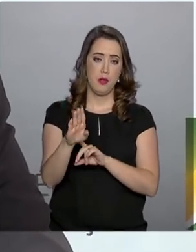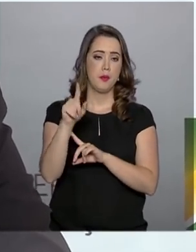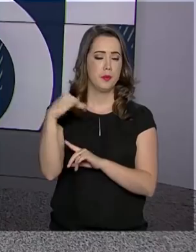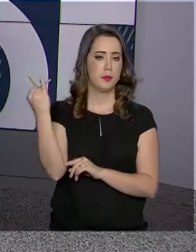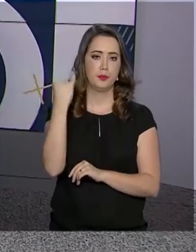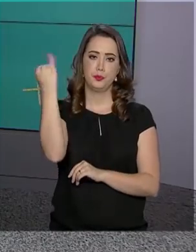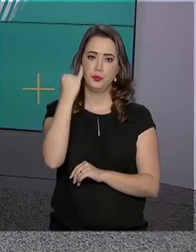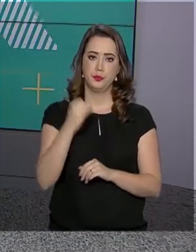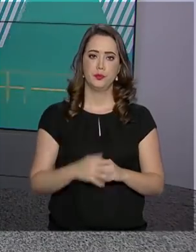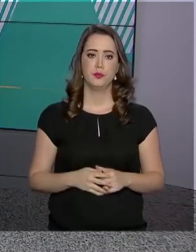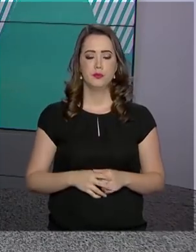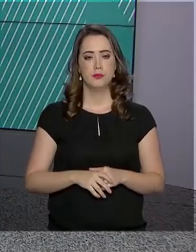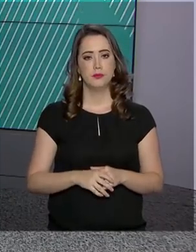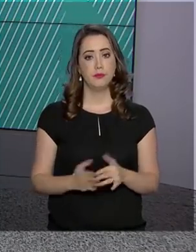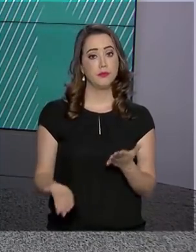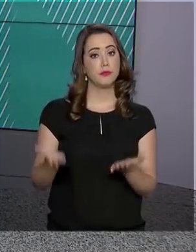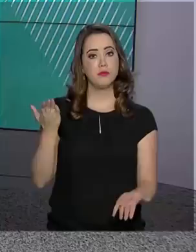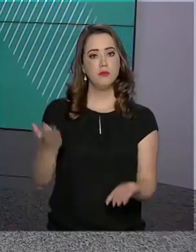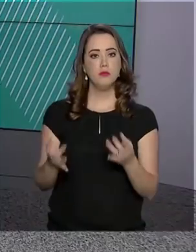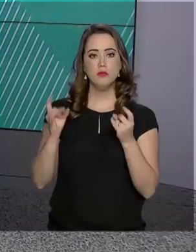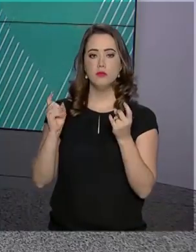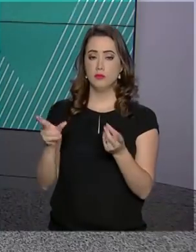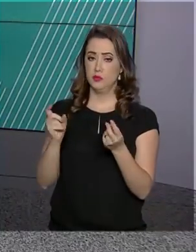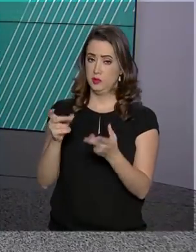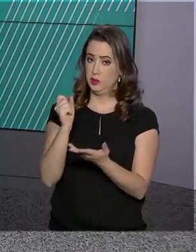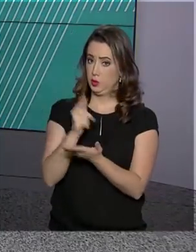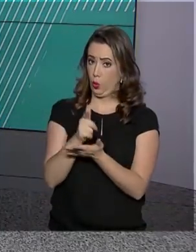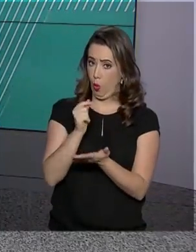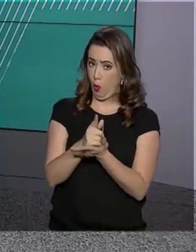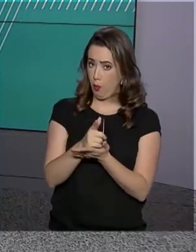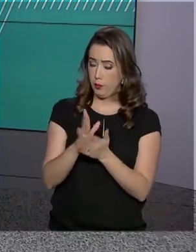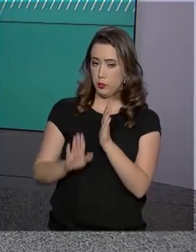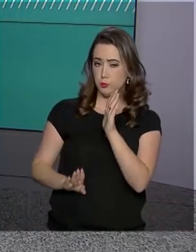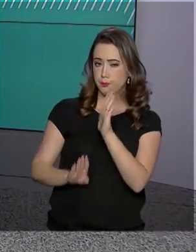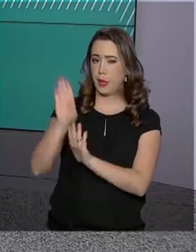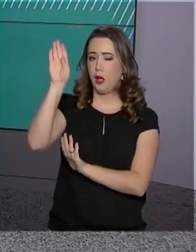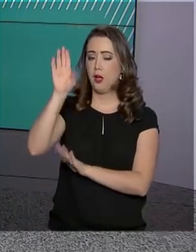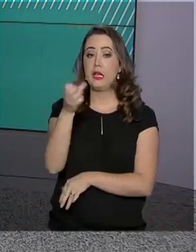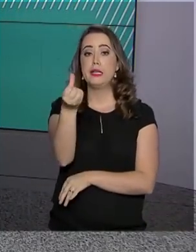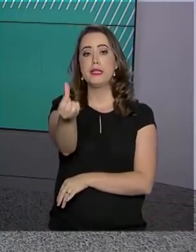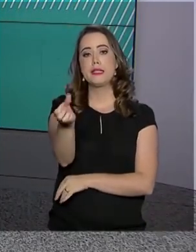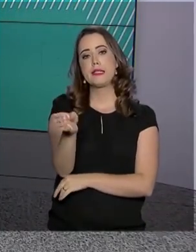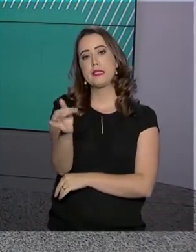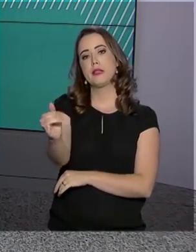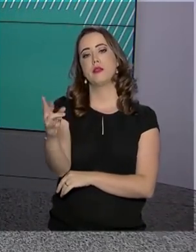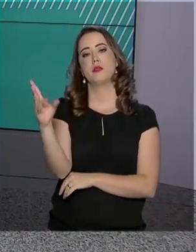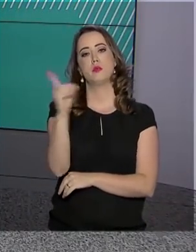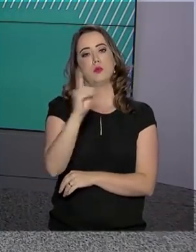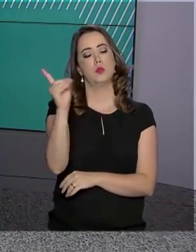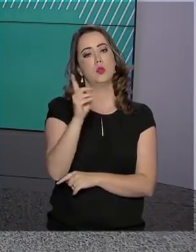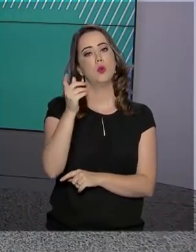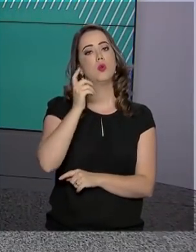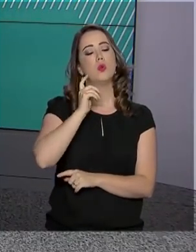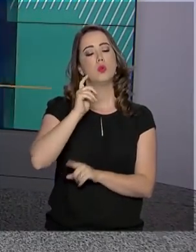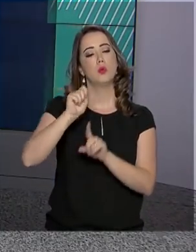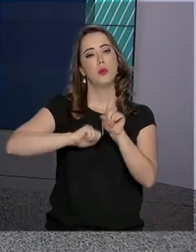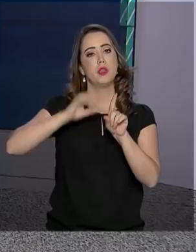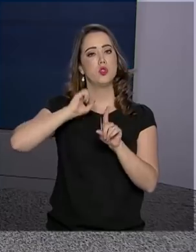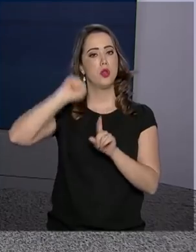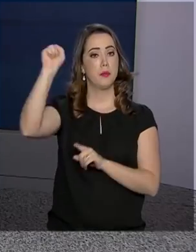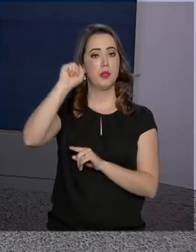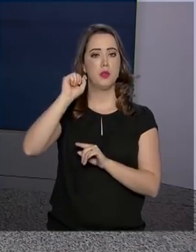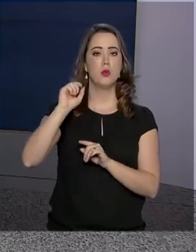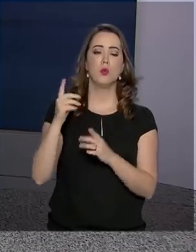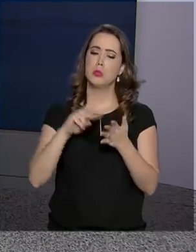nacional. A balança comercial registrou superávit de 6 bilhões de dólares no mês de abril, o que representa